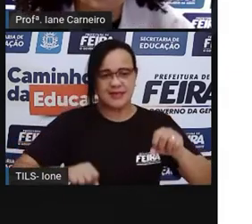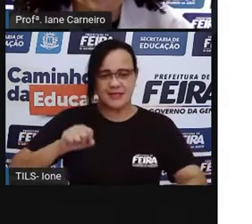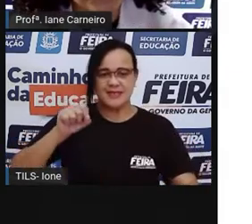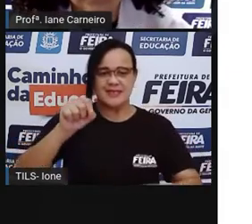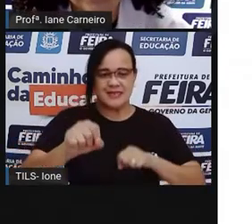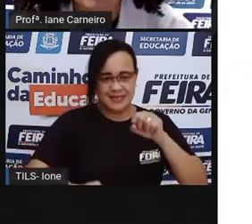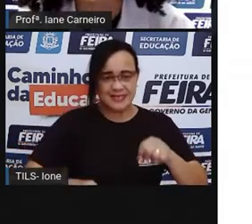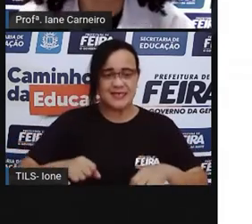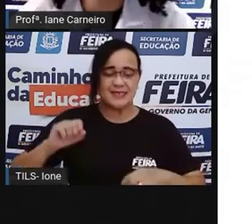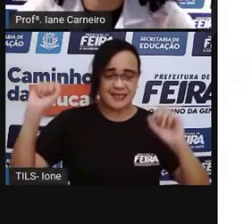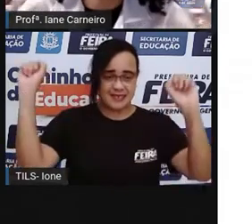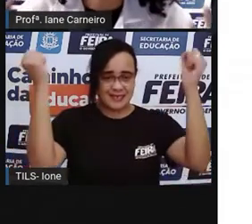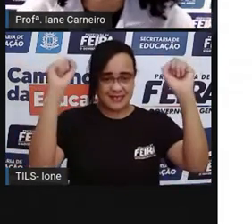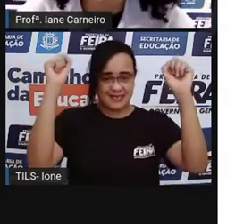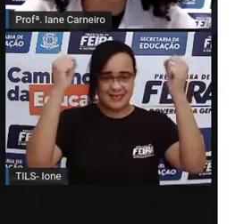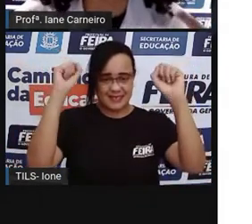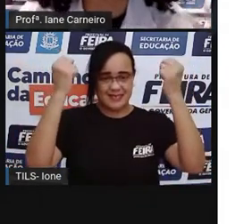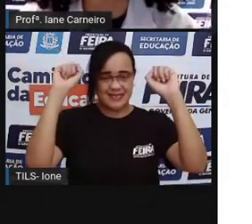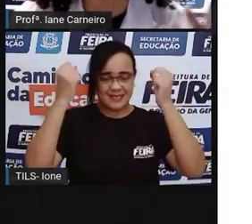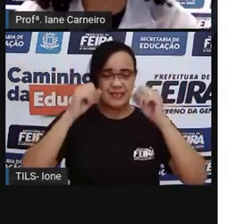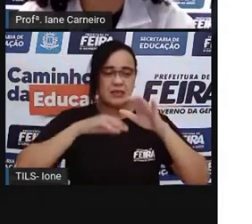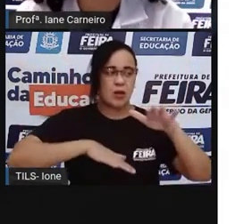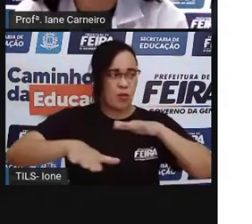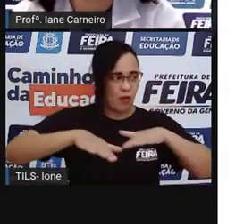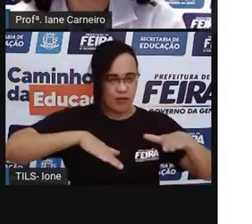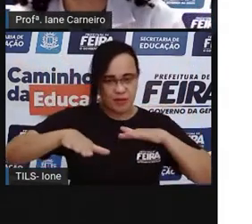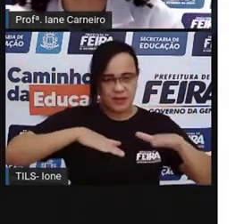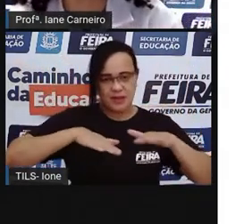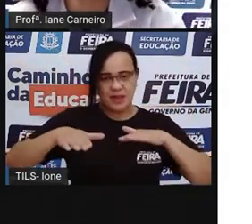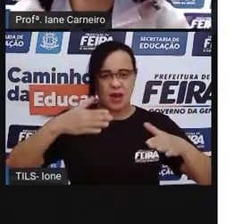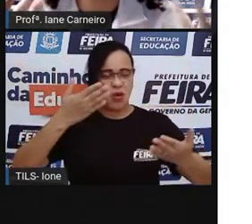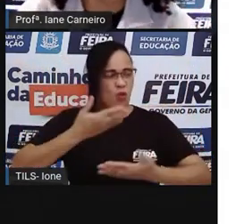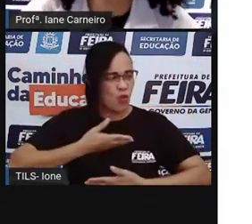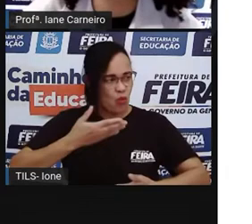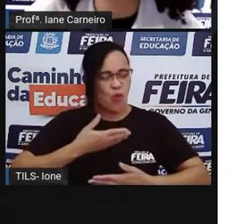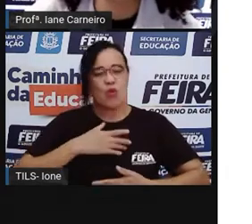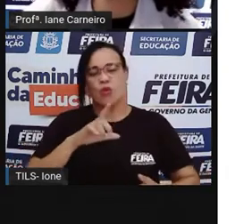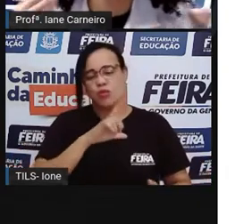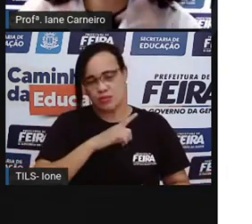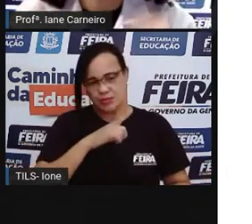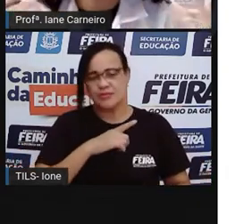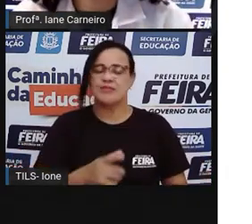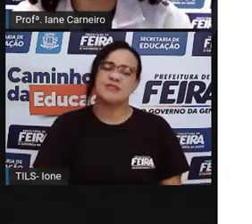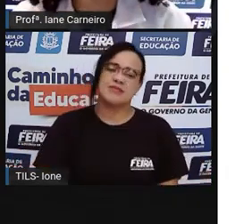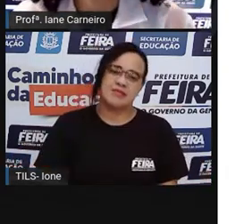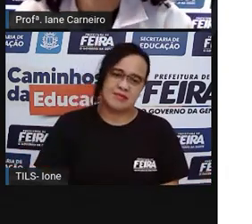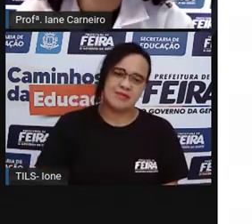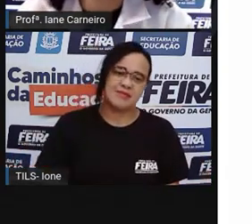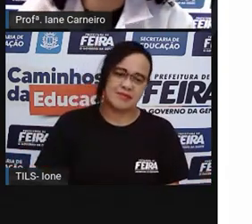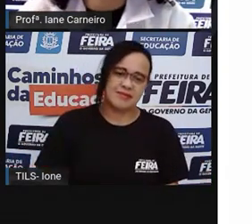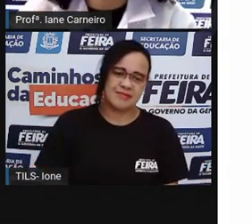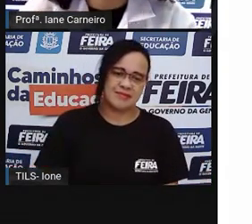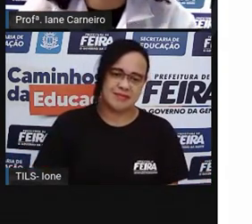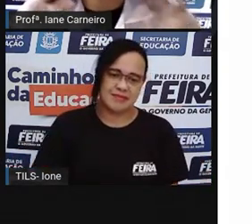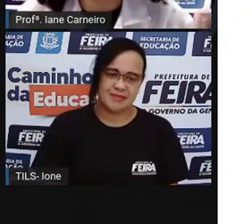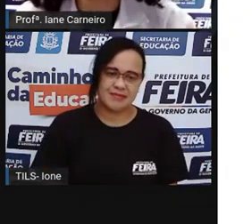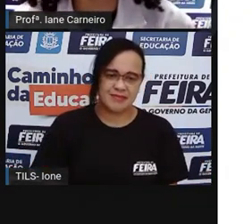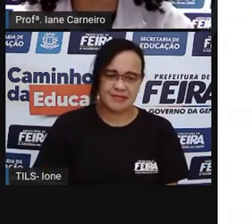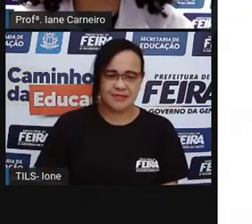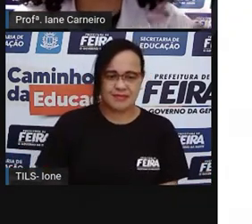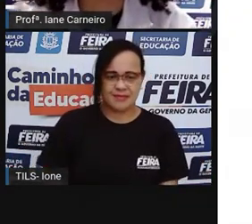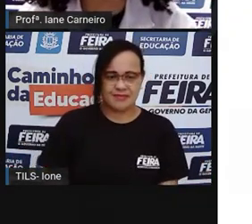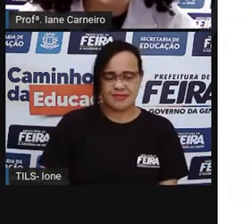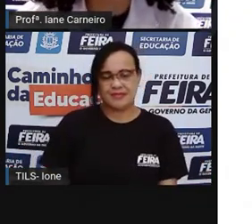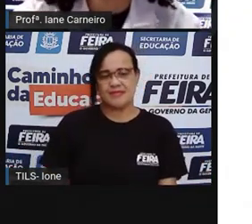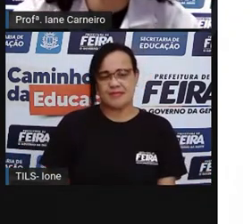atividade física, né? Nem sim, nem todo mundo pode comprar uma bicicleta. Pode ter uma bicicleta. Mas, é... Nada